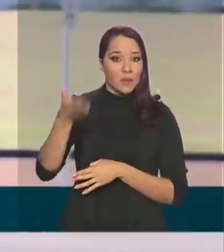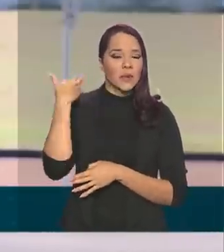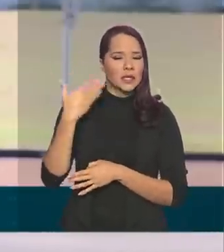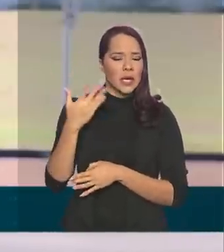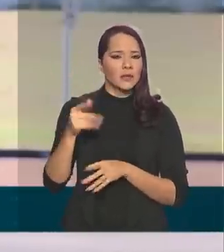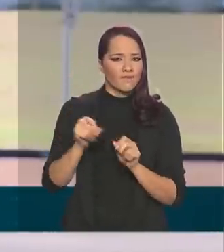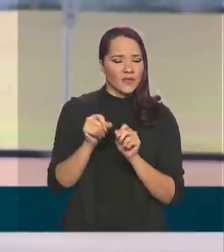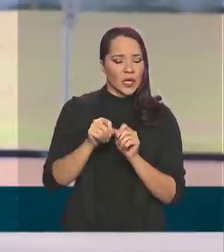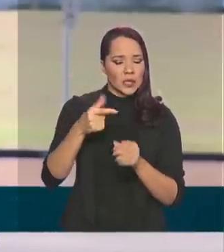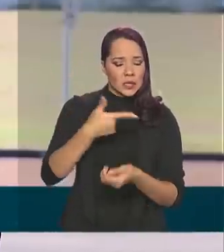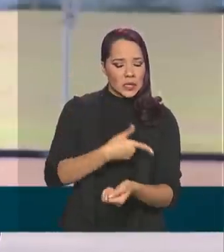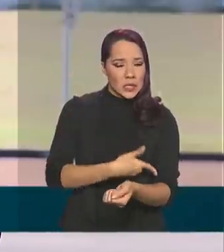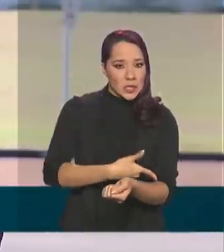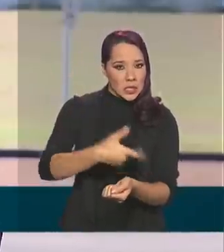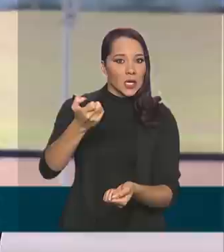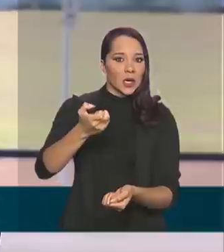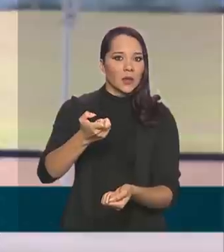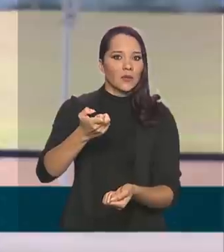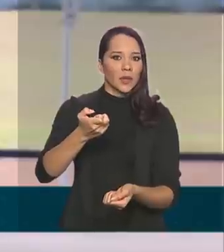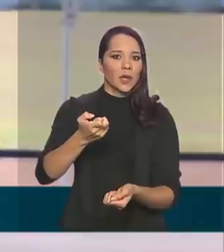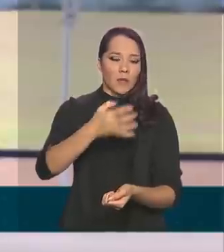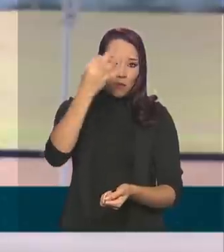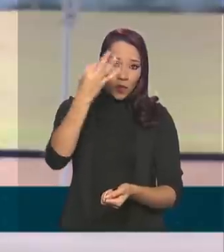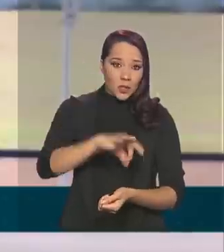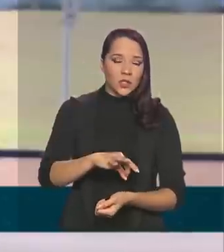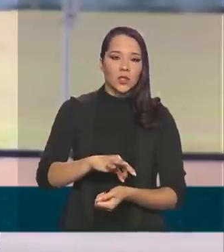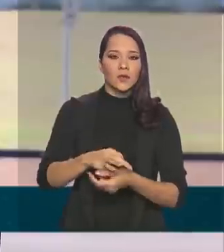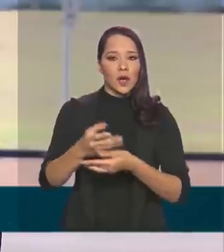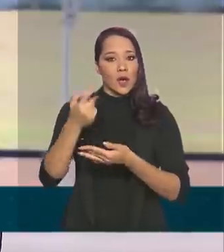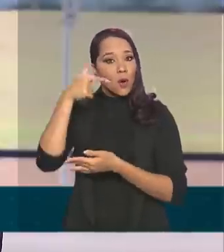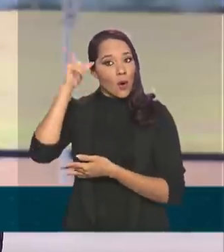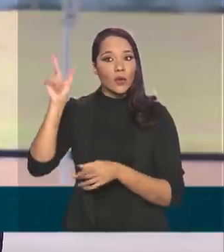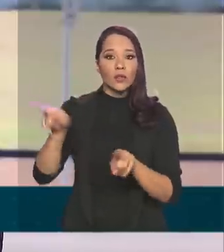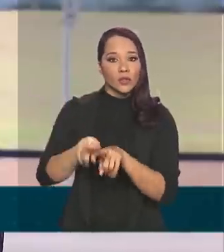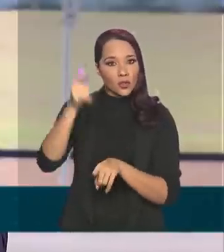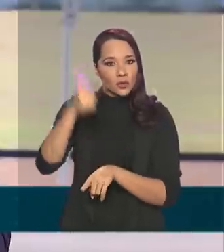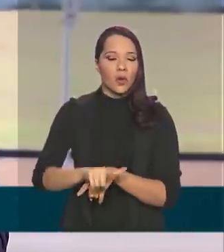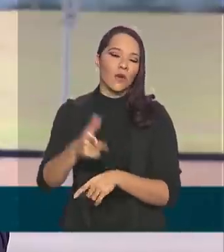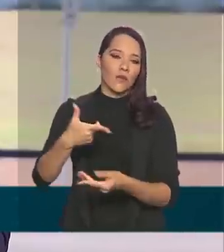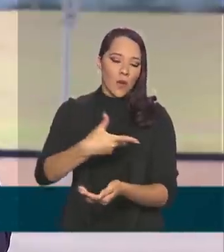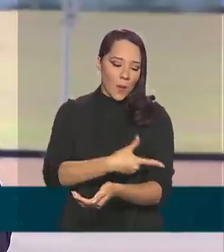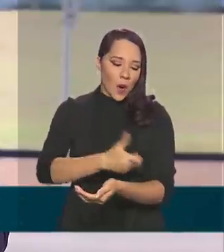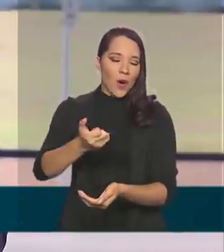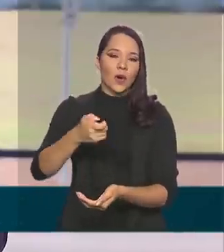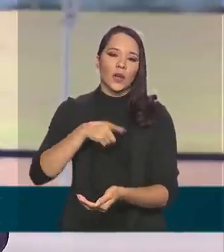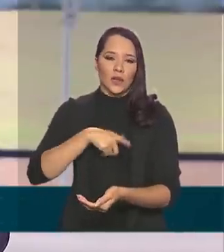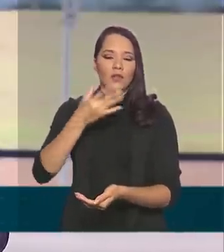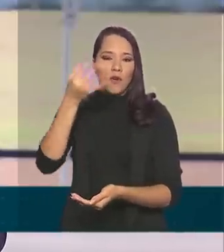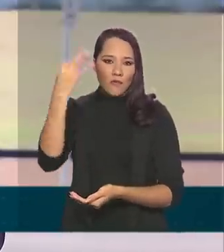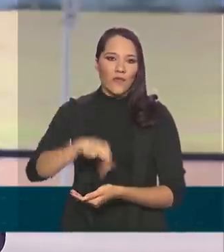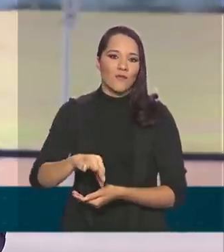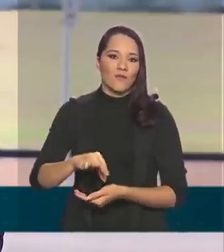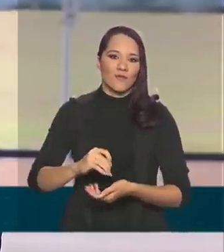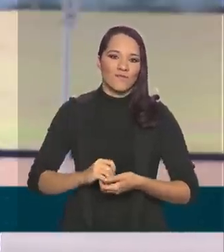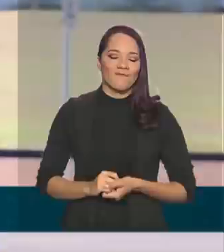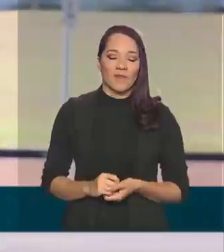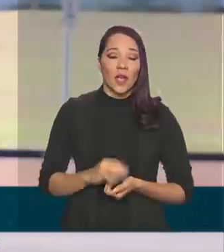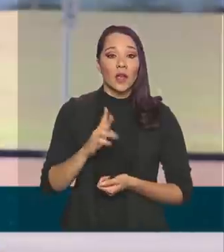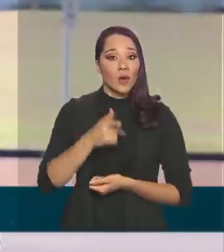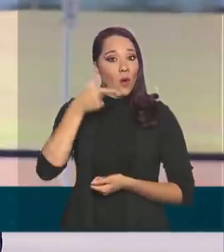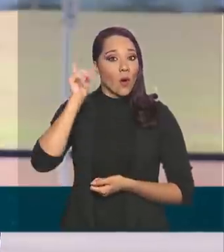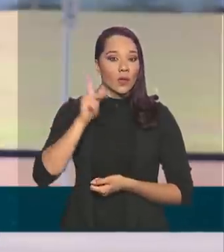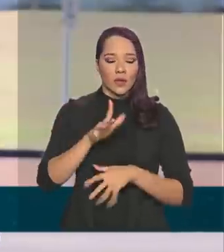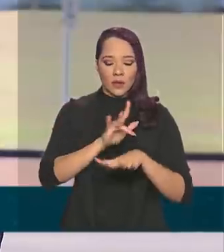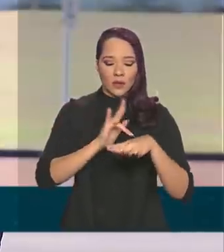semana passada e o resultado também deu positivo. Ele, nas redes sociais, ele falou ontem sobre esse